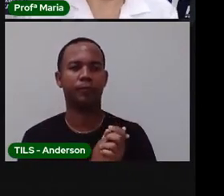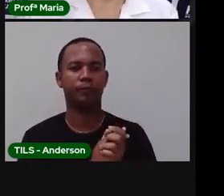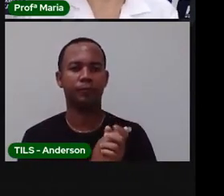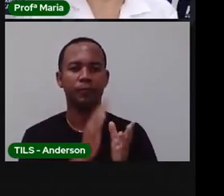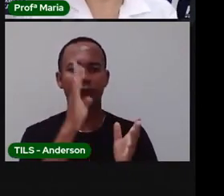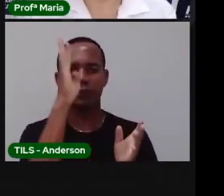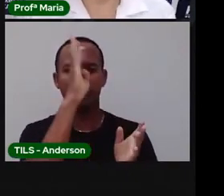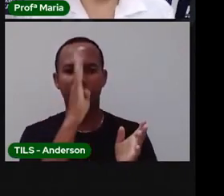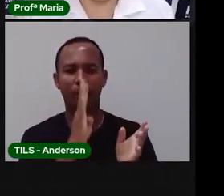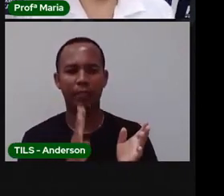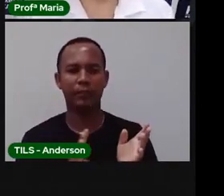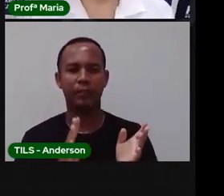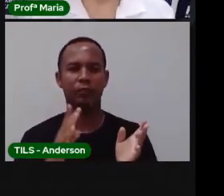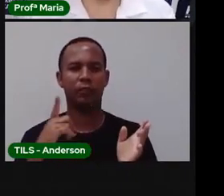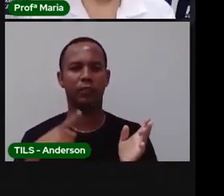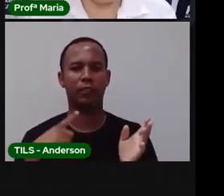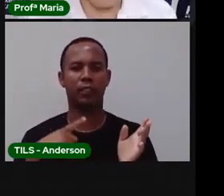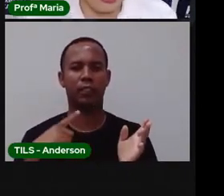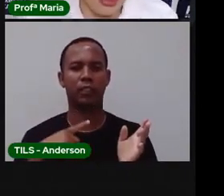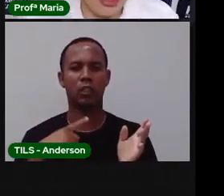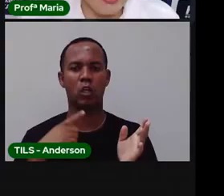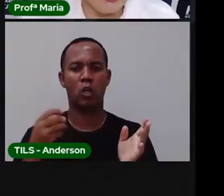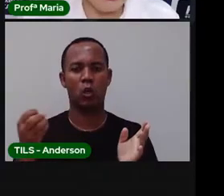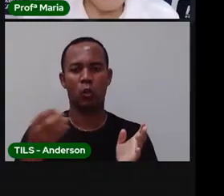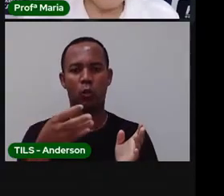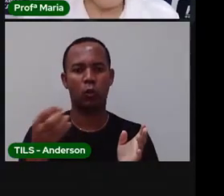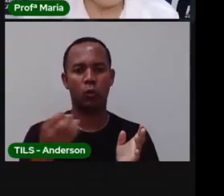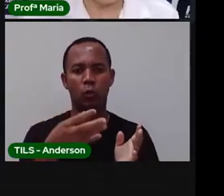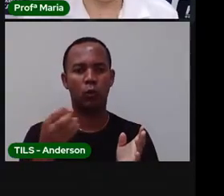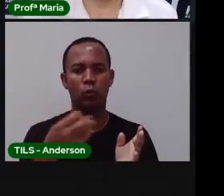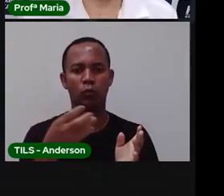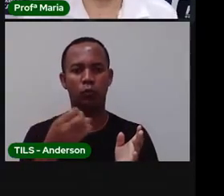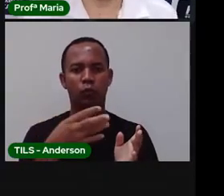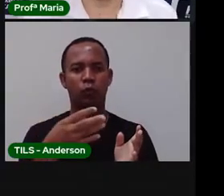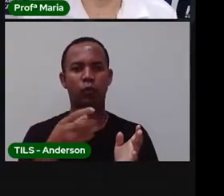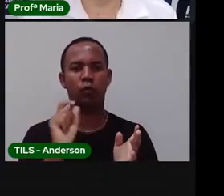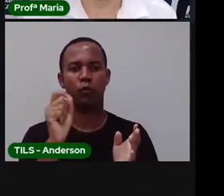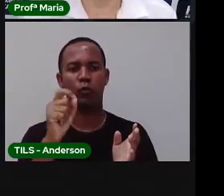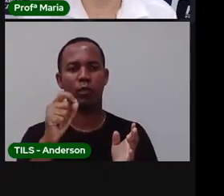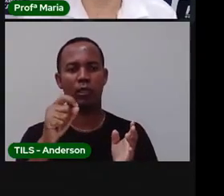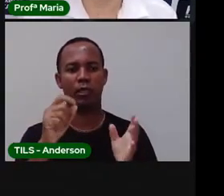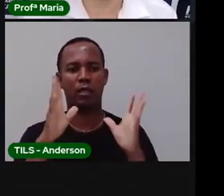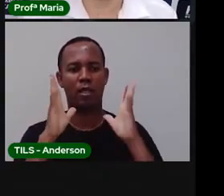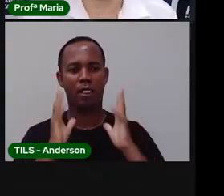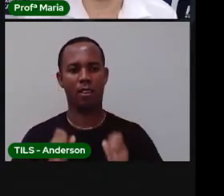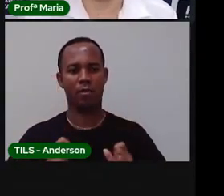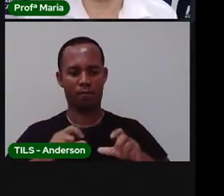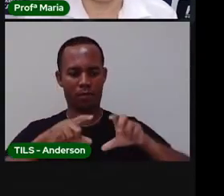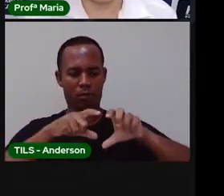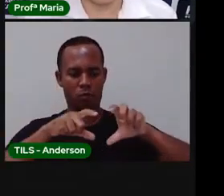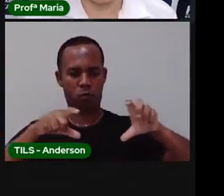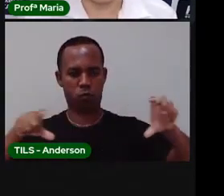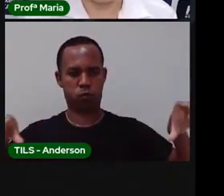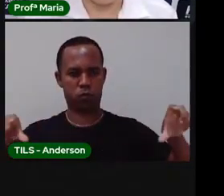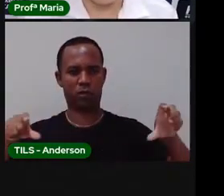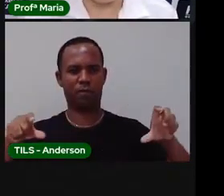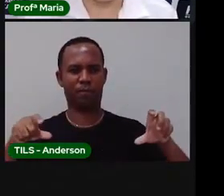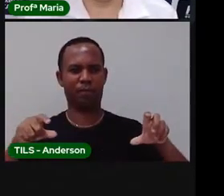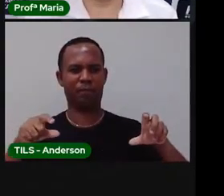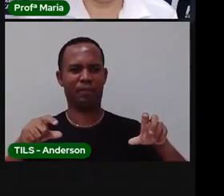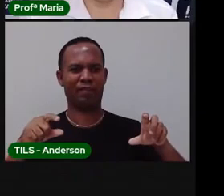Brasil tem novo marco do saneamento, né? O saneamento é motivo de vergonha para o Brasil.